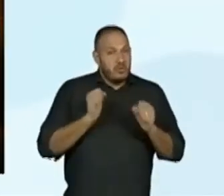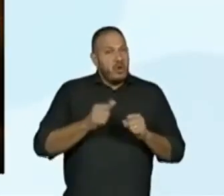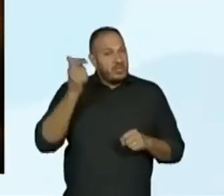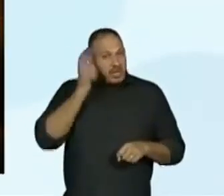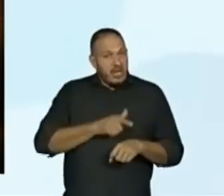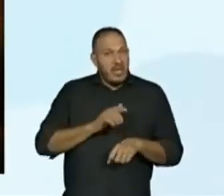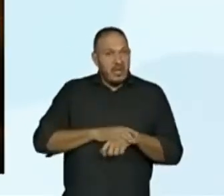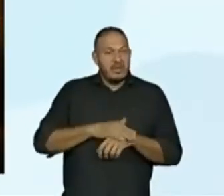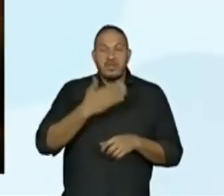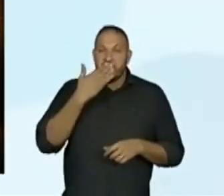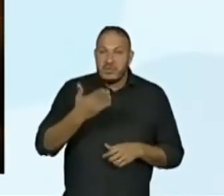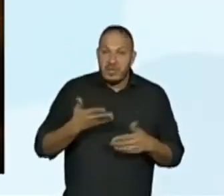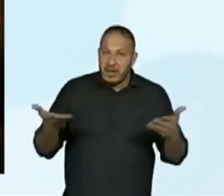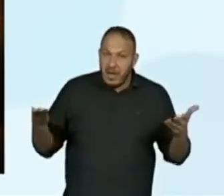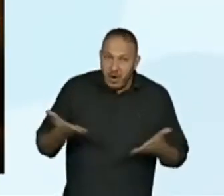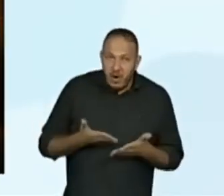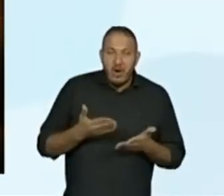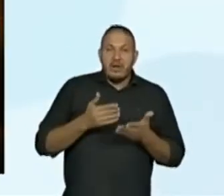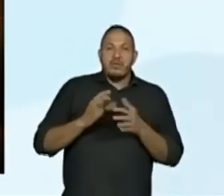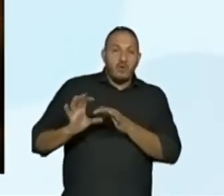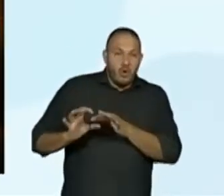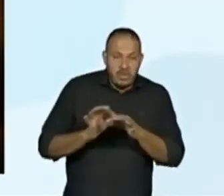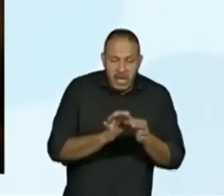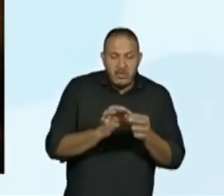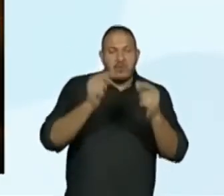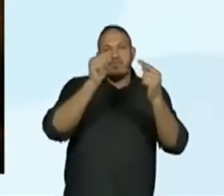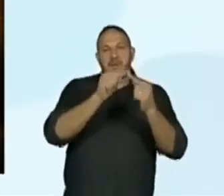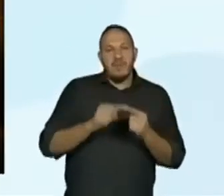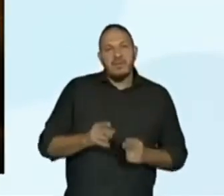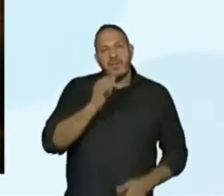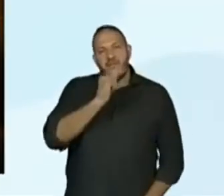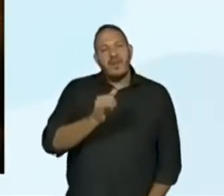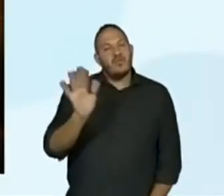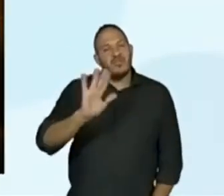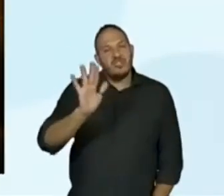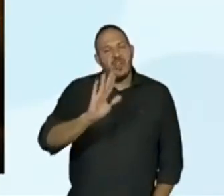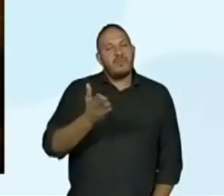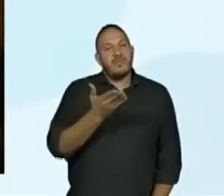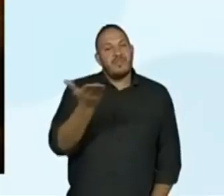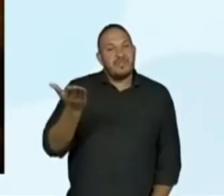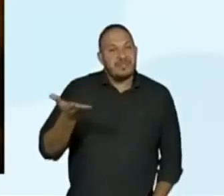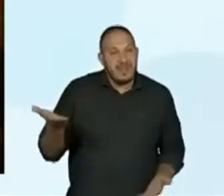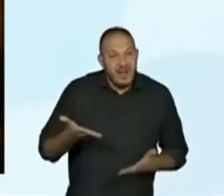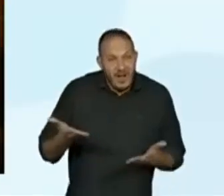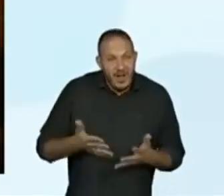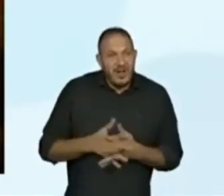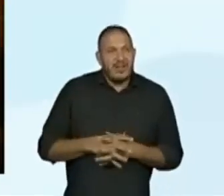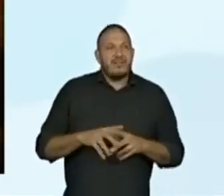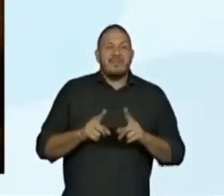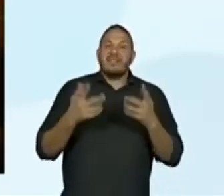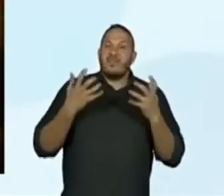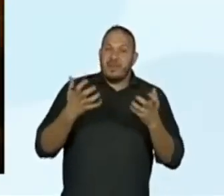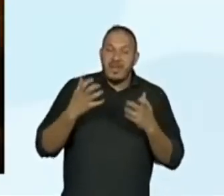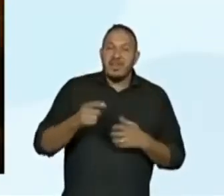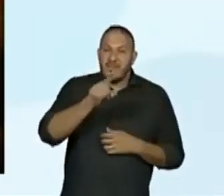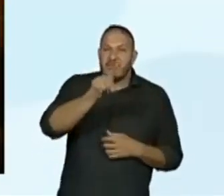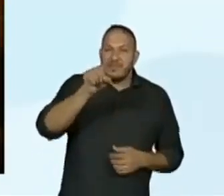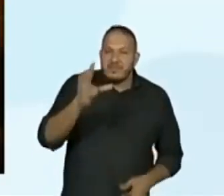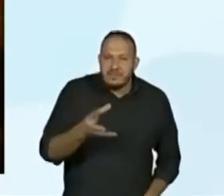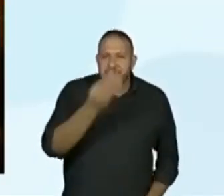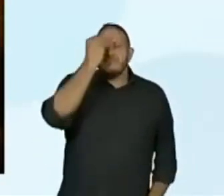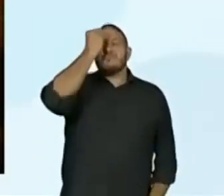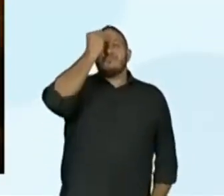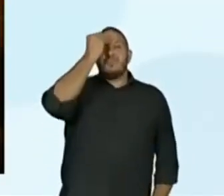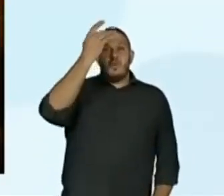sentido a partir do contexto. Eu dou tchau para vocês agora. Eu quero que vocês guardem isso